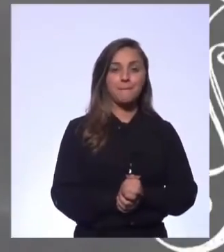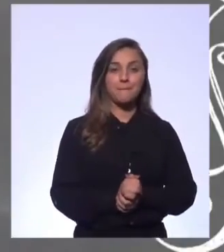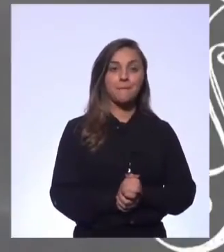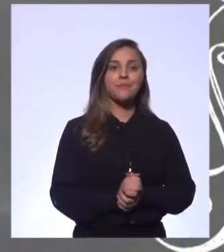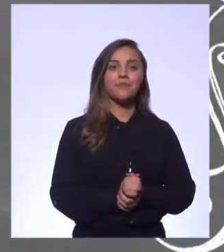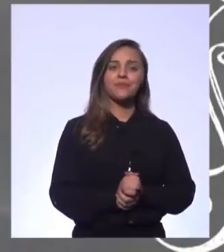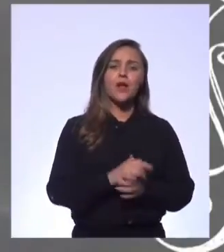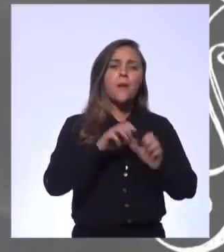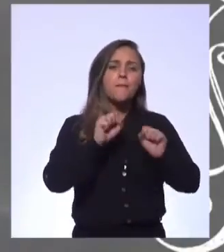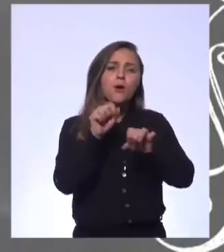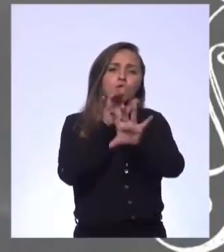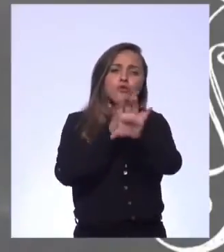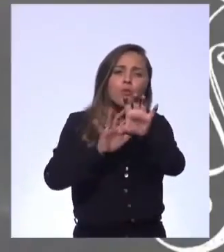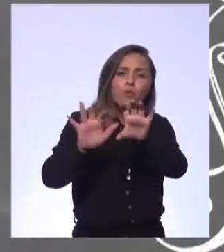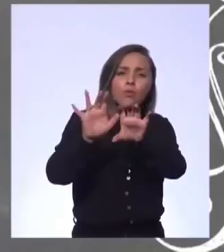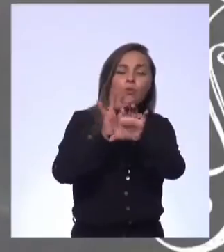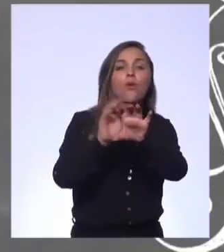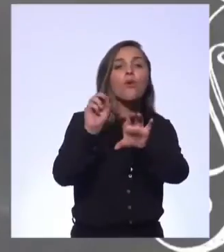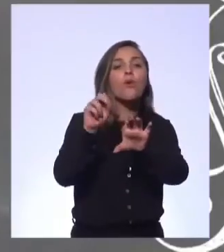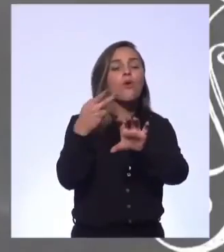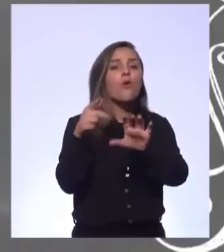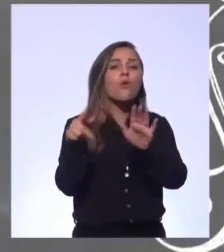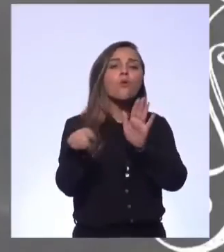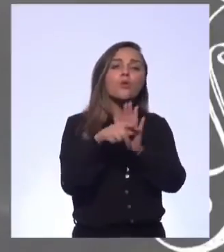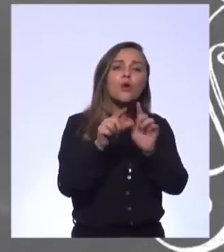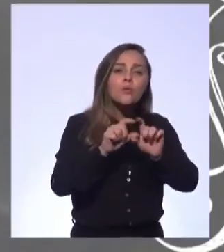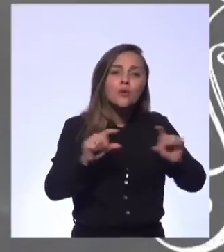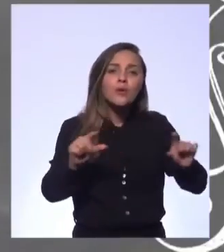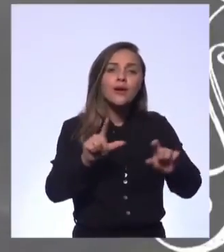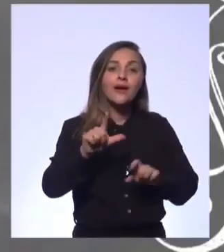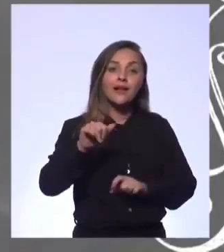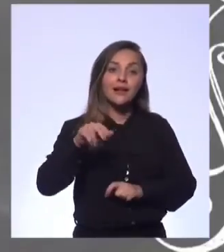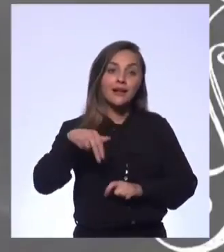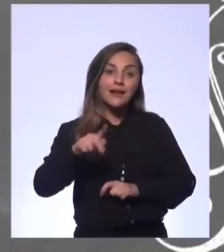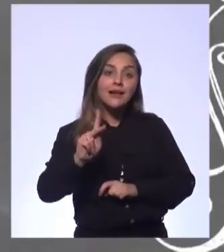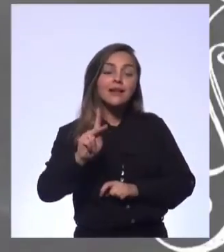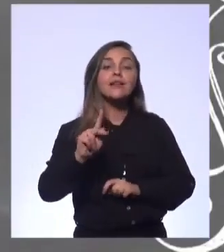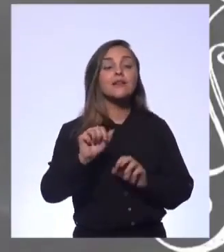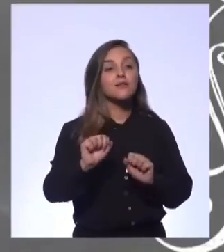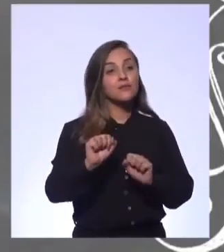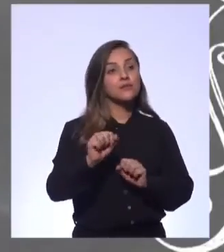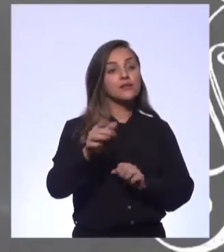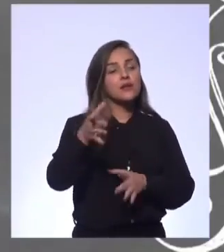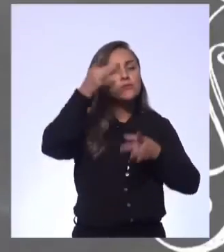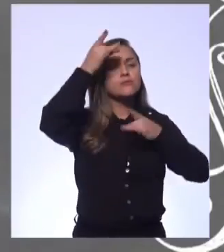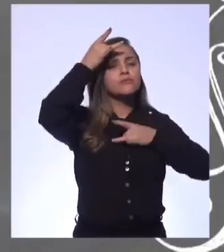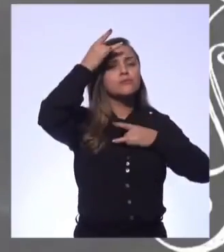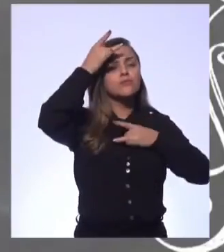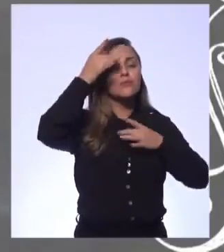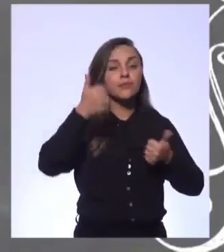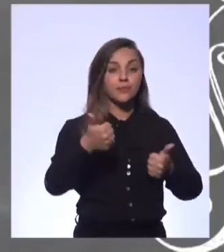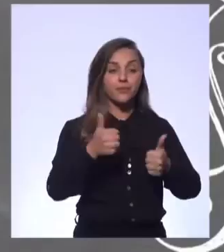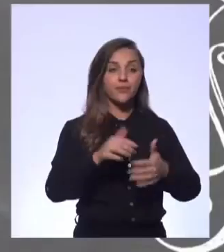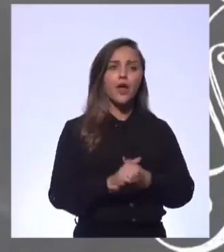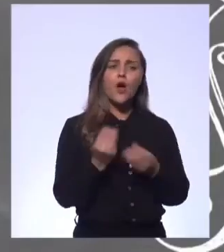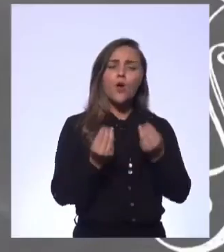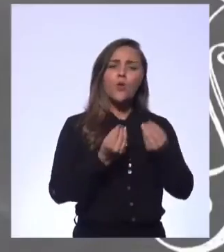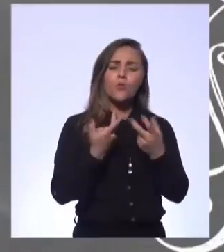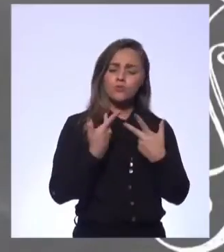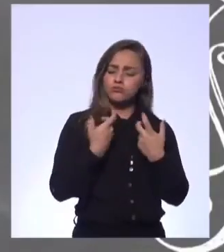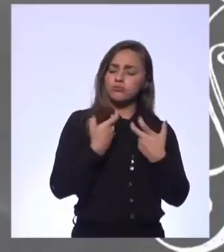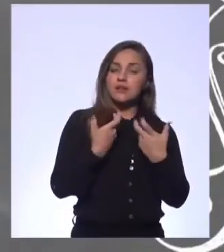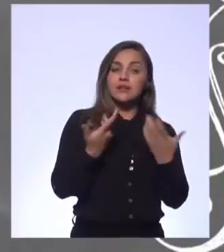seja pelo QR Code depois, ou pelo próprio link, mas traz isso para vocês. Como você se percebe neste momento?